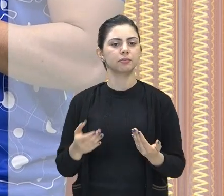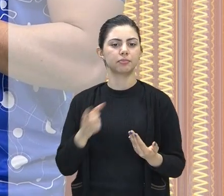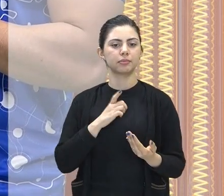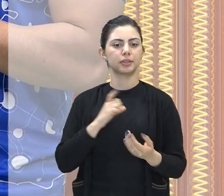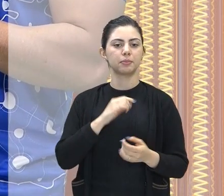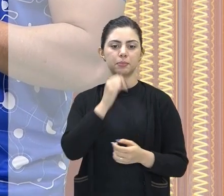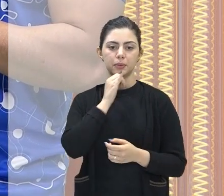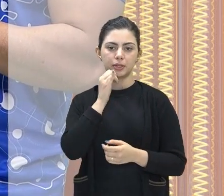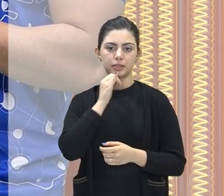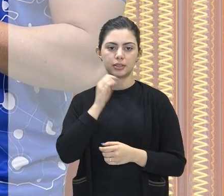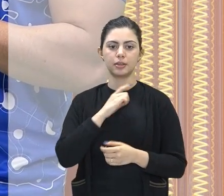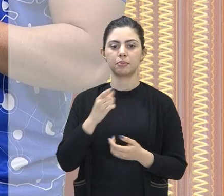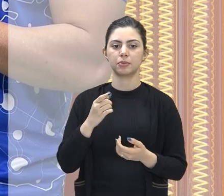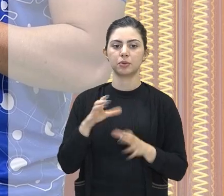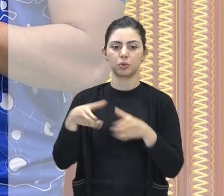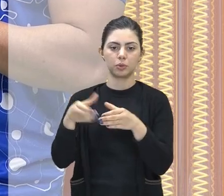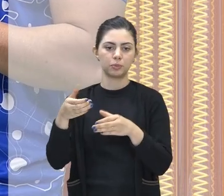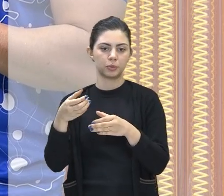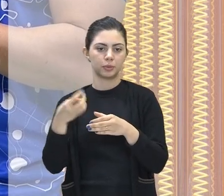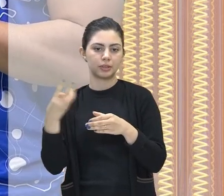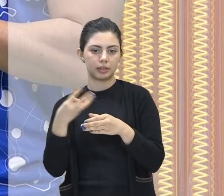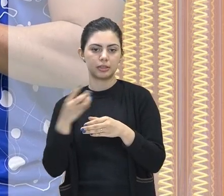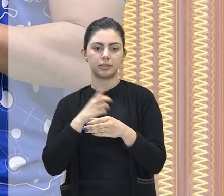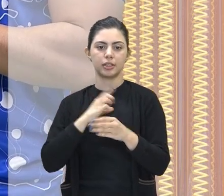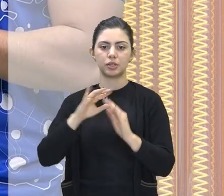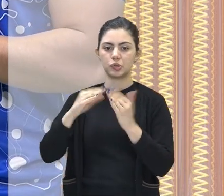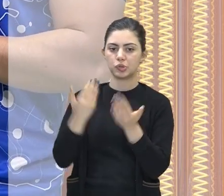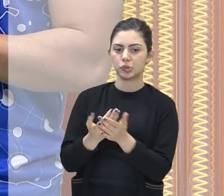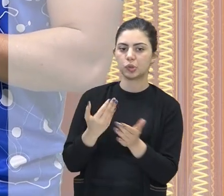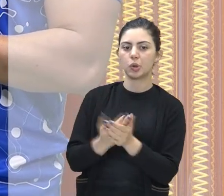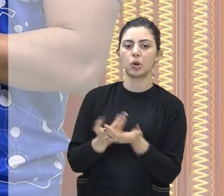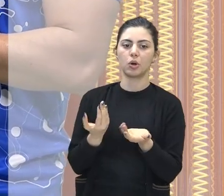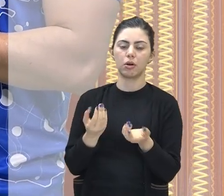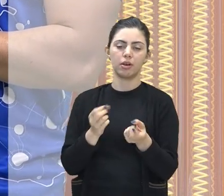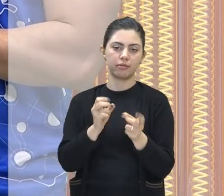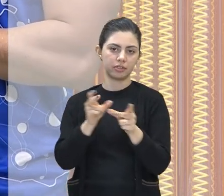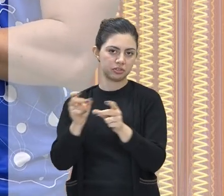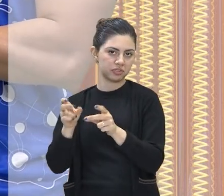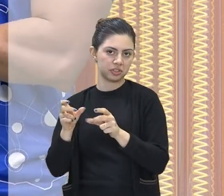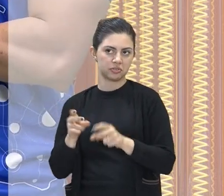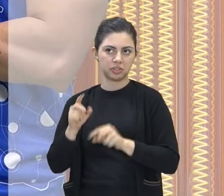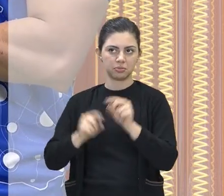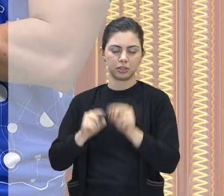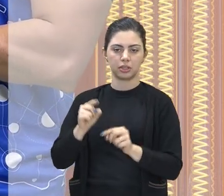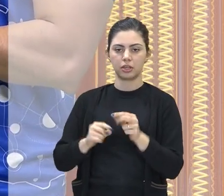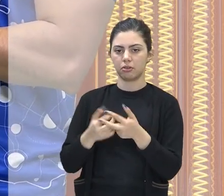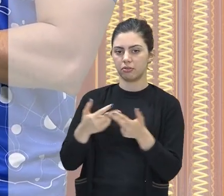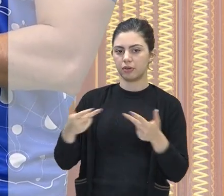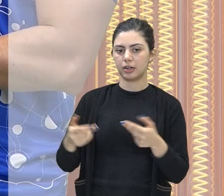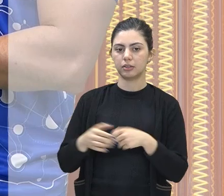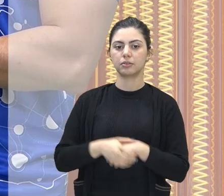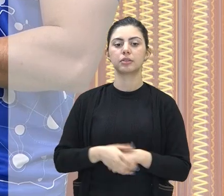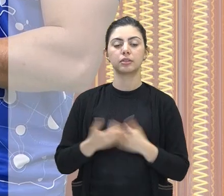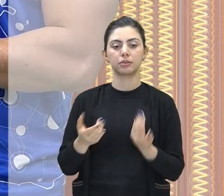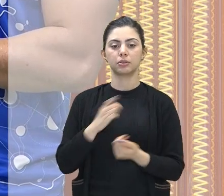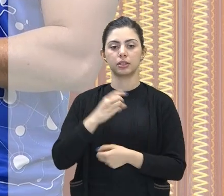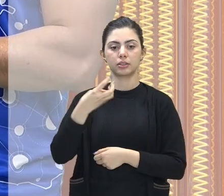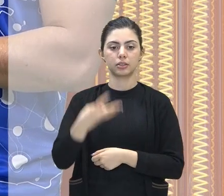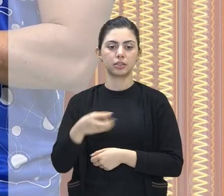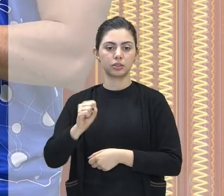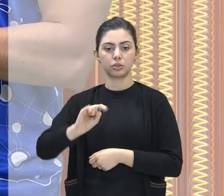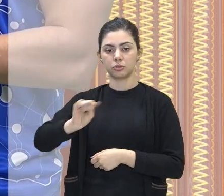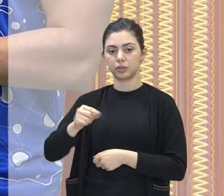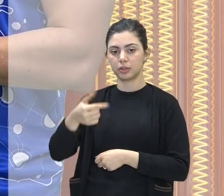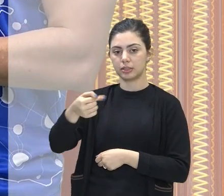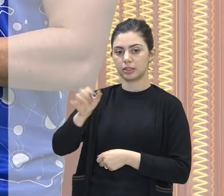transporte, escolas, hospitais, universidades e o comércio de uma forma geral. Ele contribui ali com 38,7% do